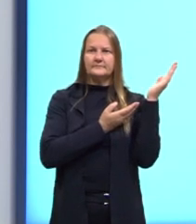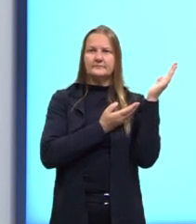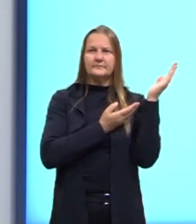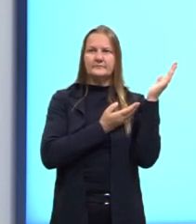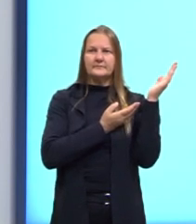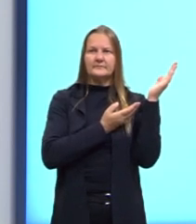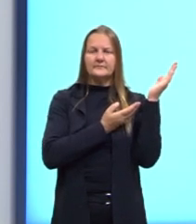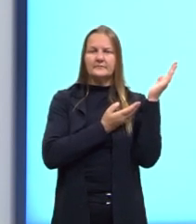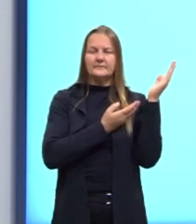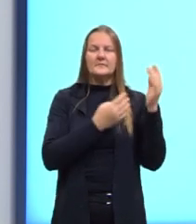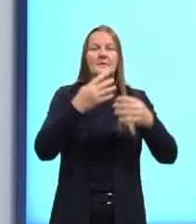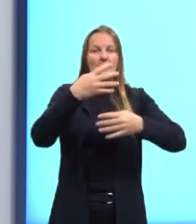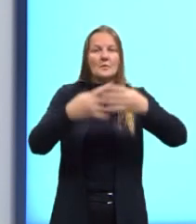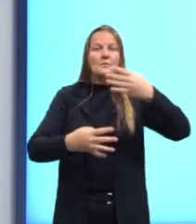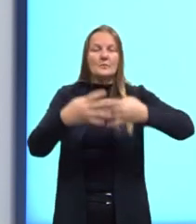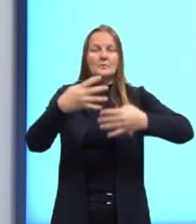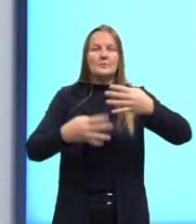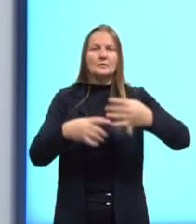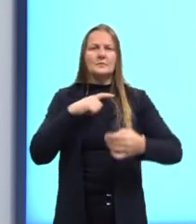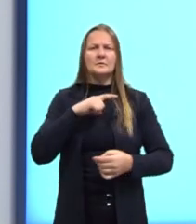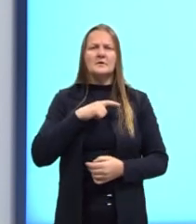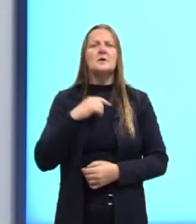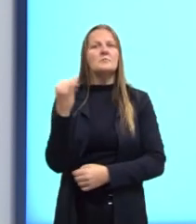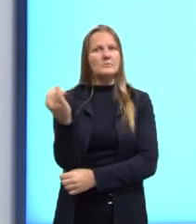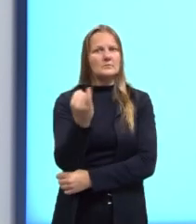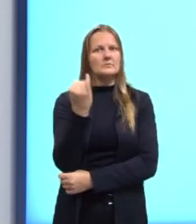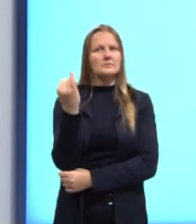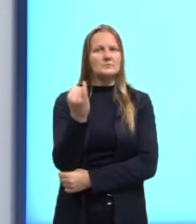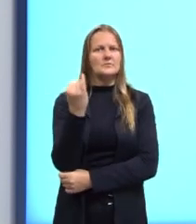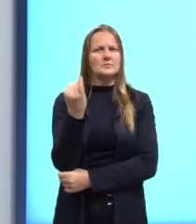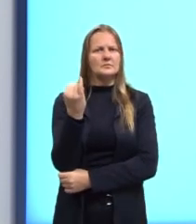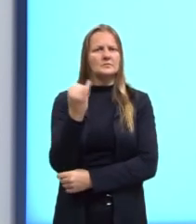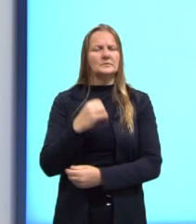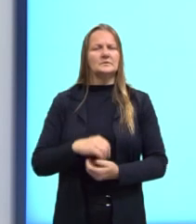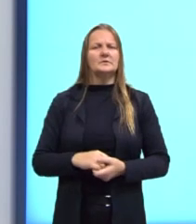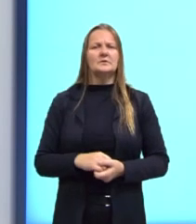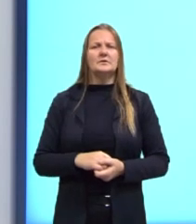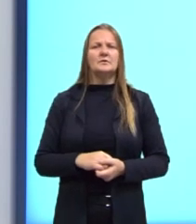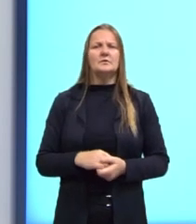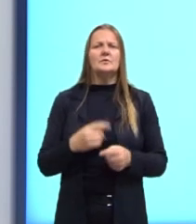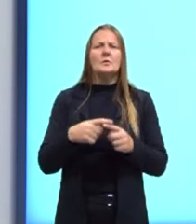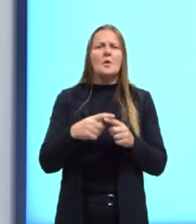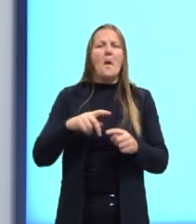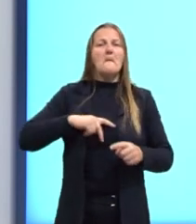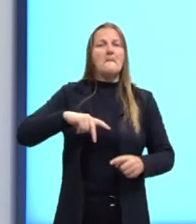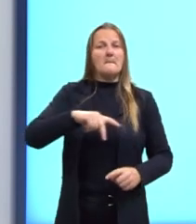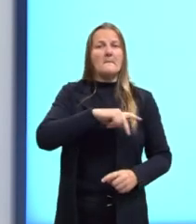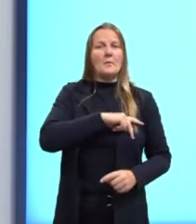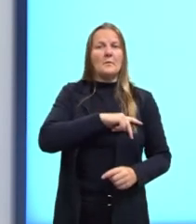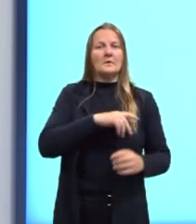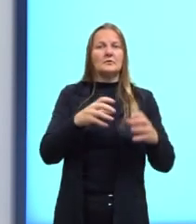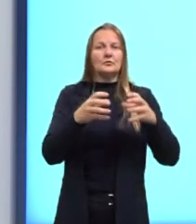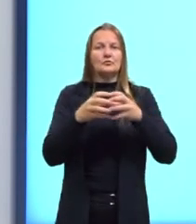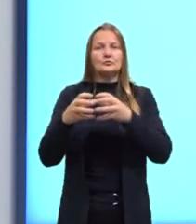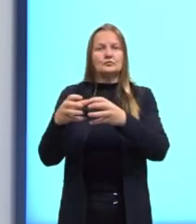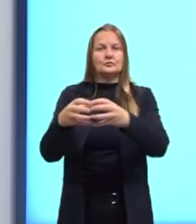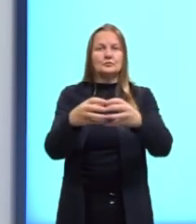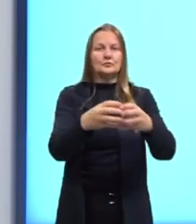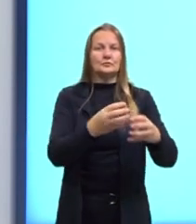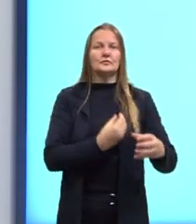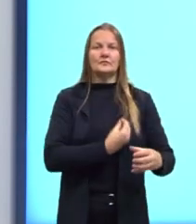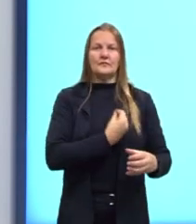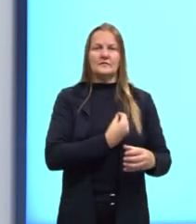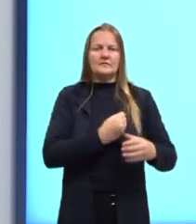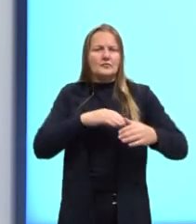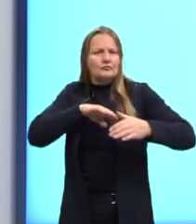pelas mutações. Ela é fundamental para que populações de organismos vivos se